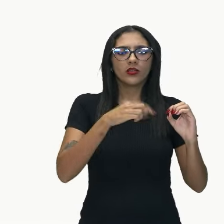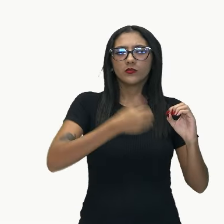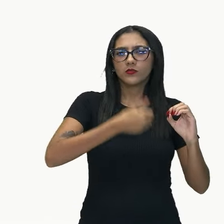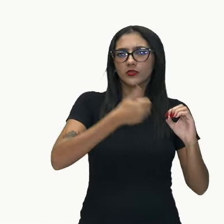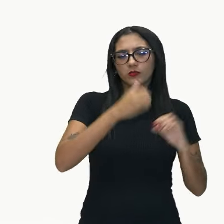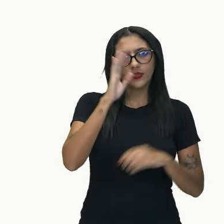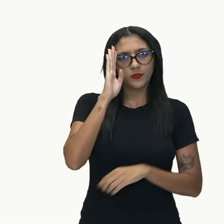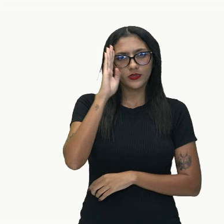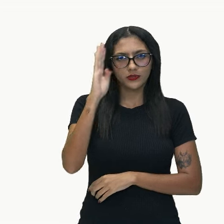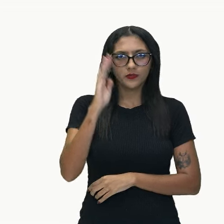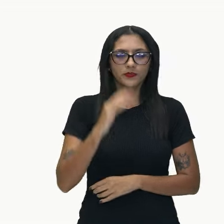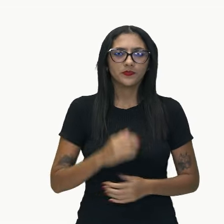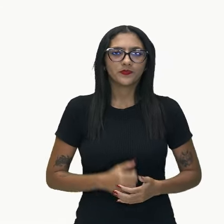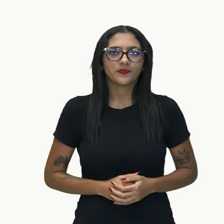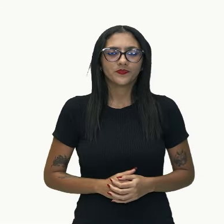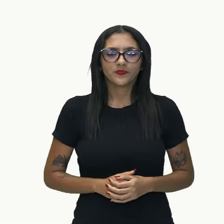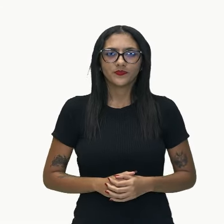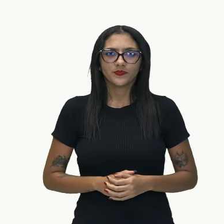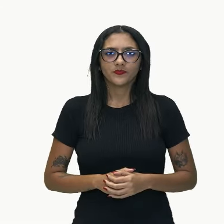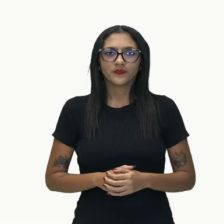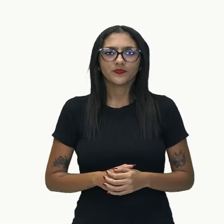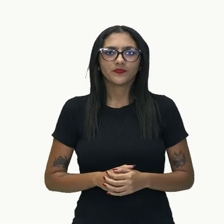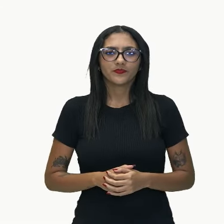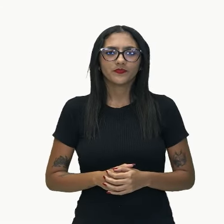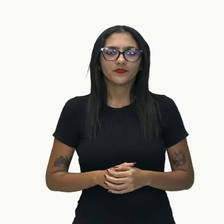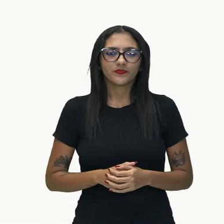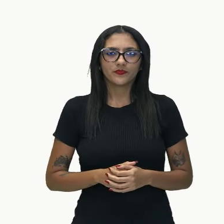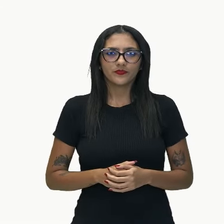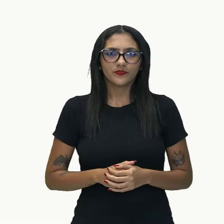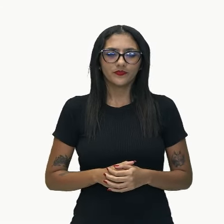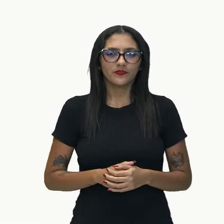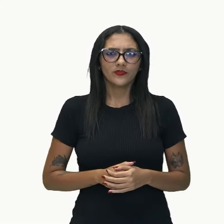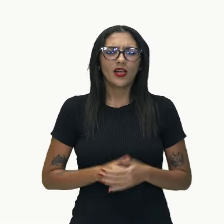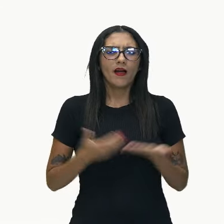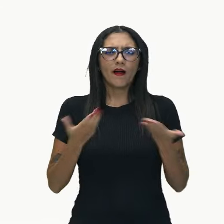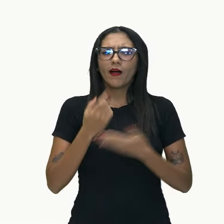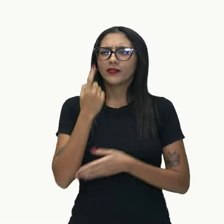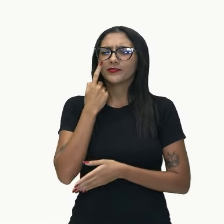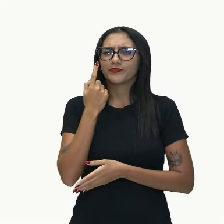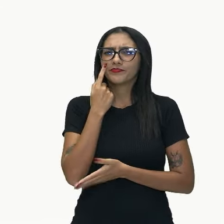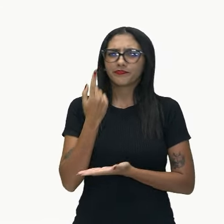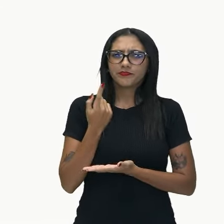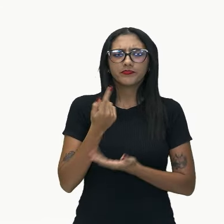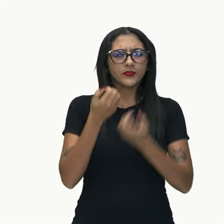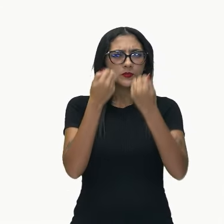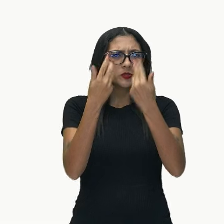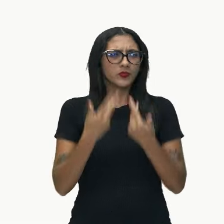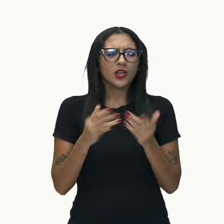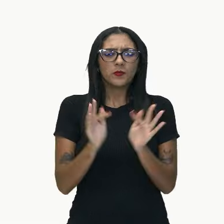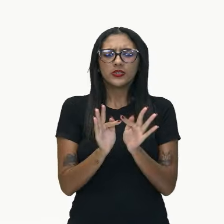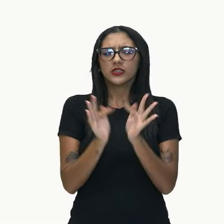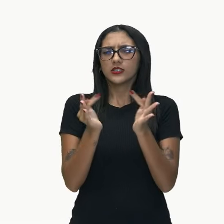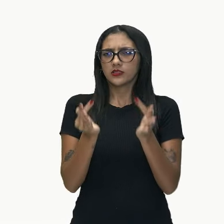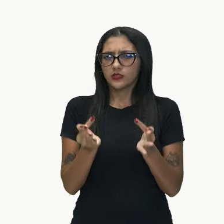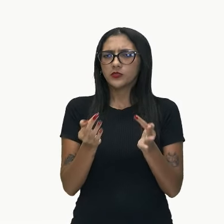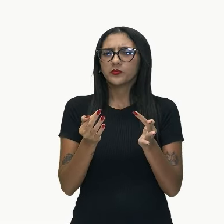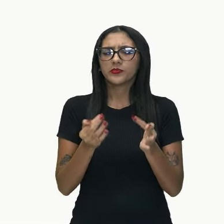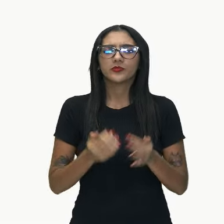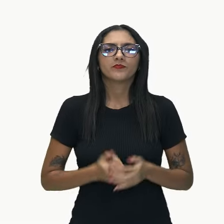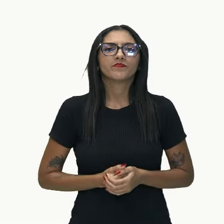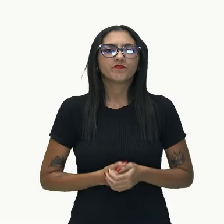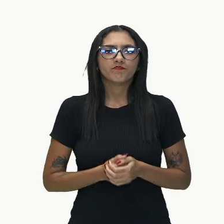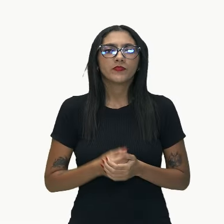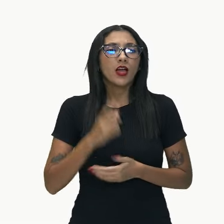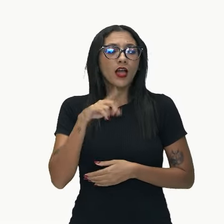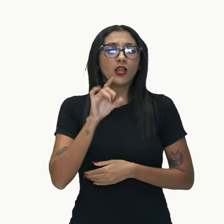tá? Então, trocando aqui de uma forma mais simples pra vocês, é uma oração que